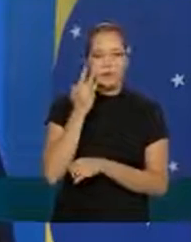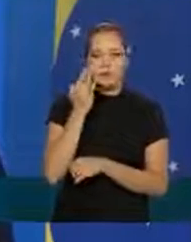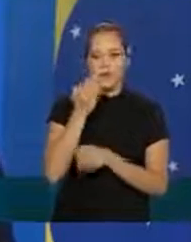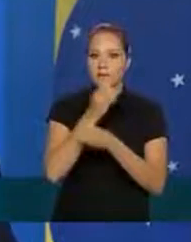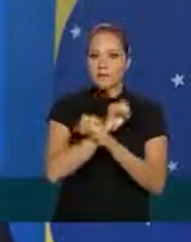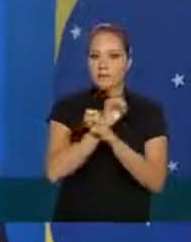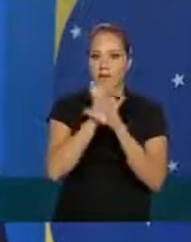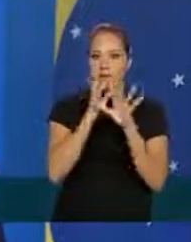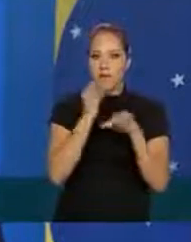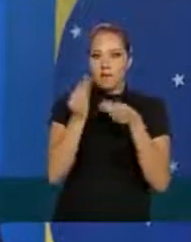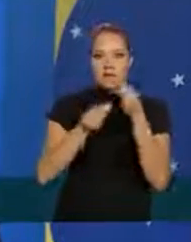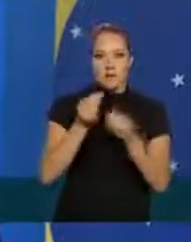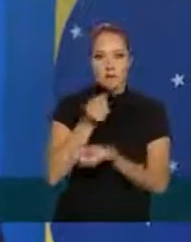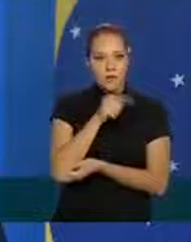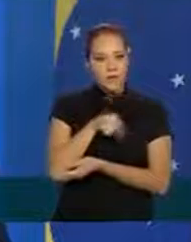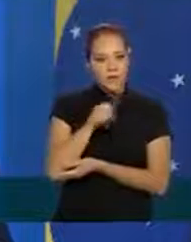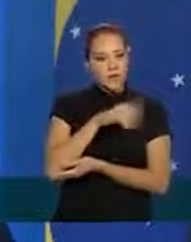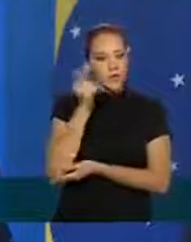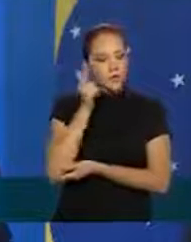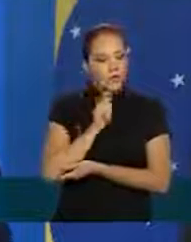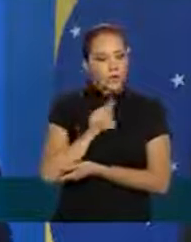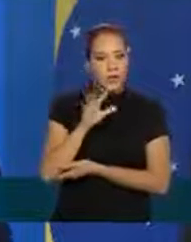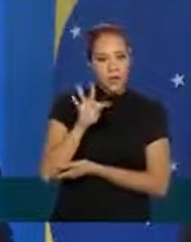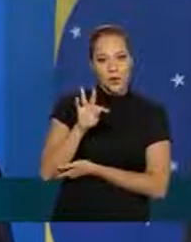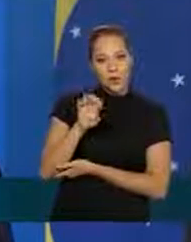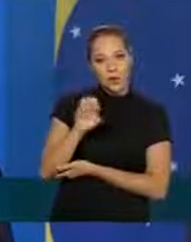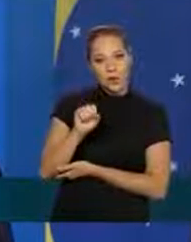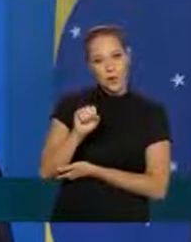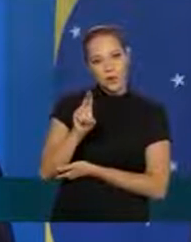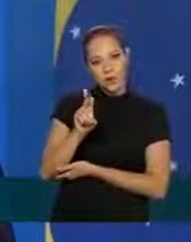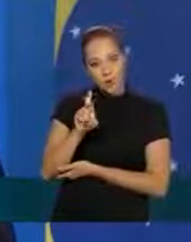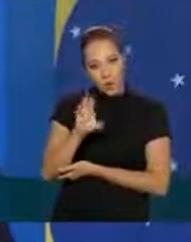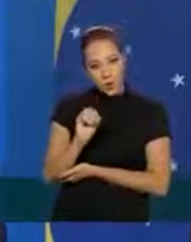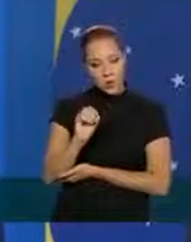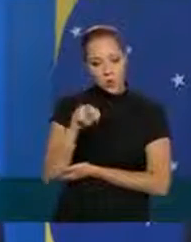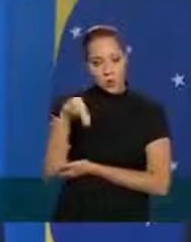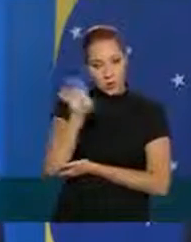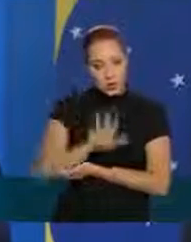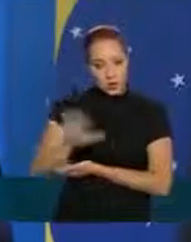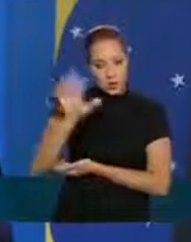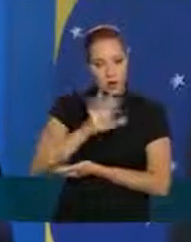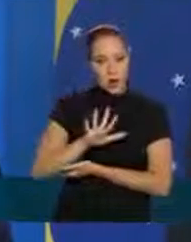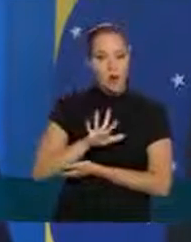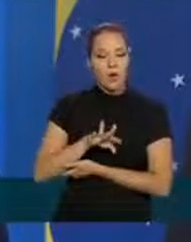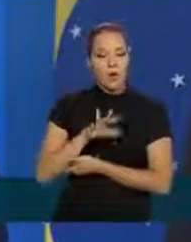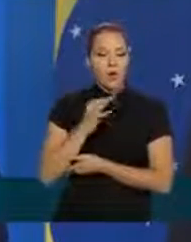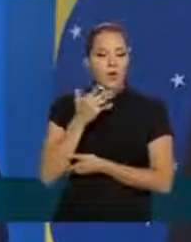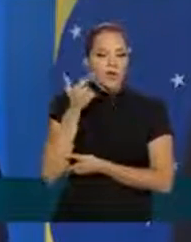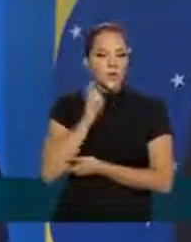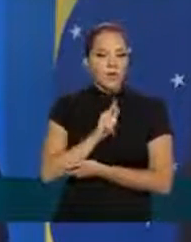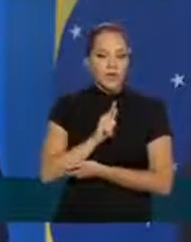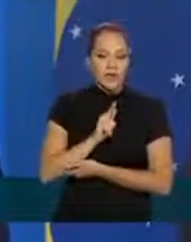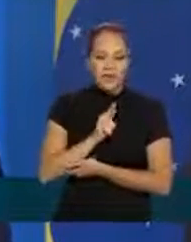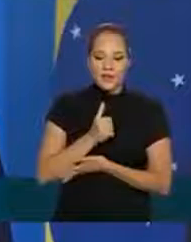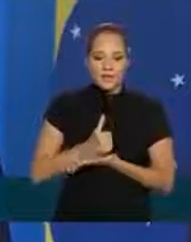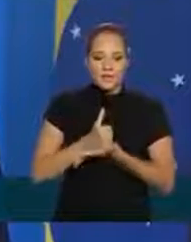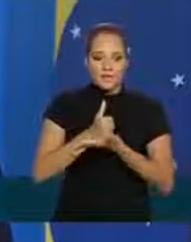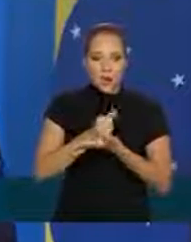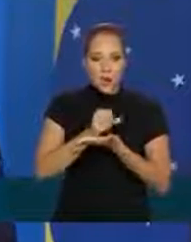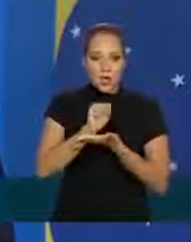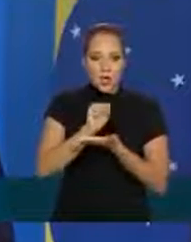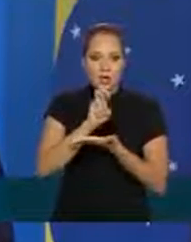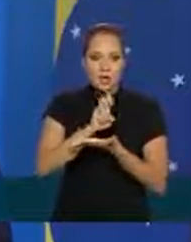de que você consegue com o Tesouro Nacional suportar 85% de